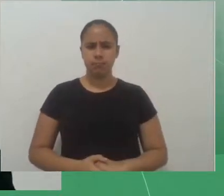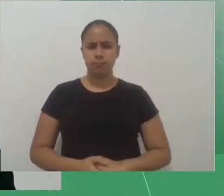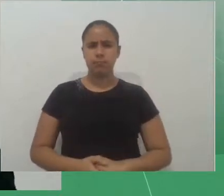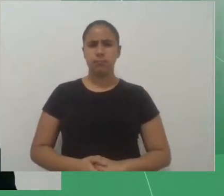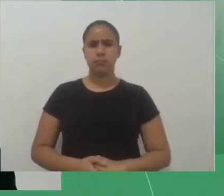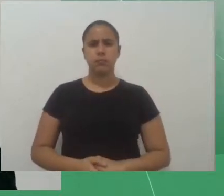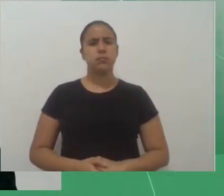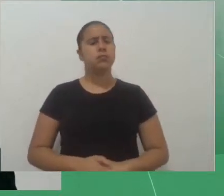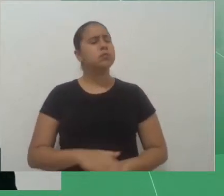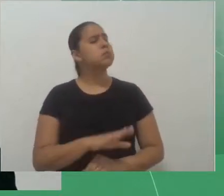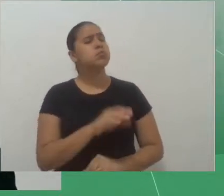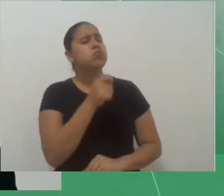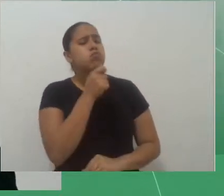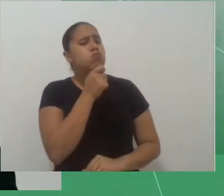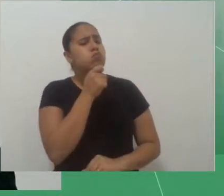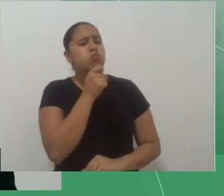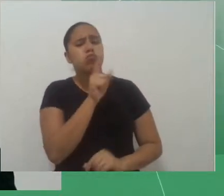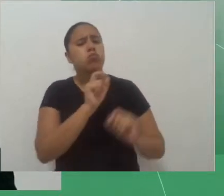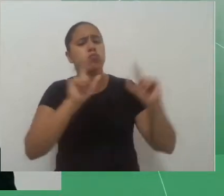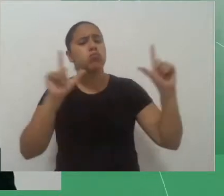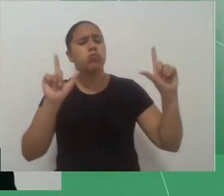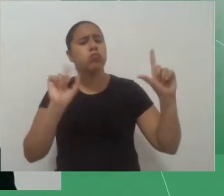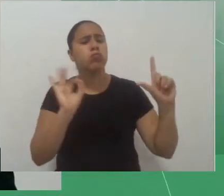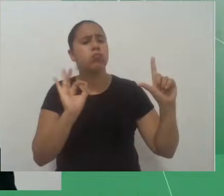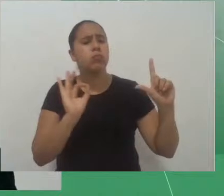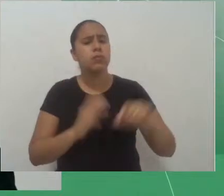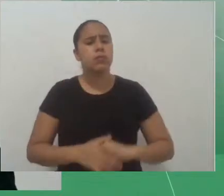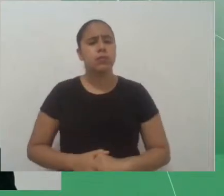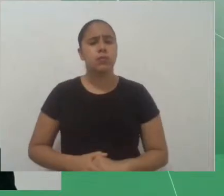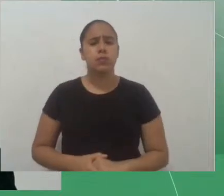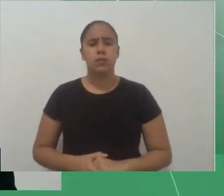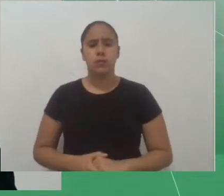Ainda não, Rubens. Deixa eu só ver que está aqui.